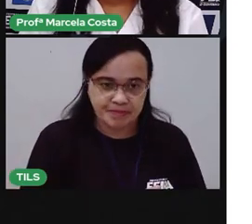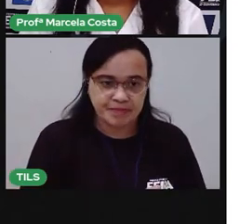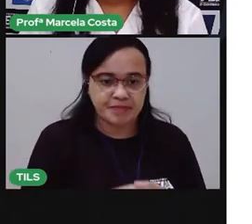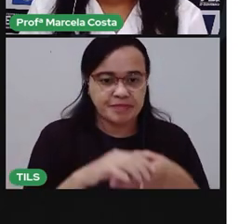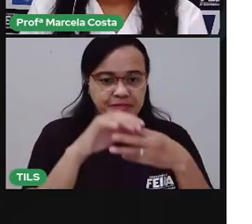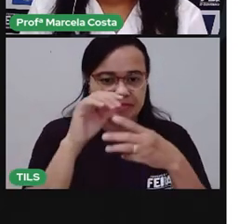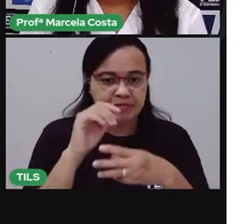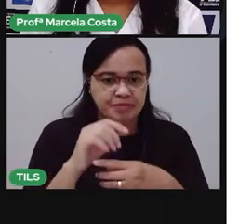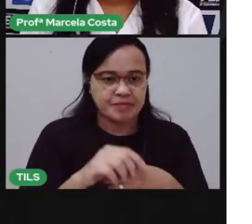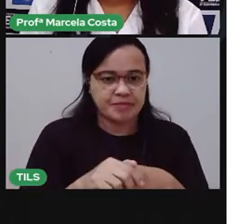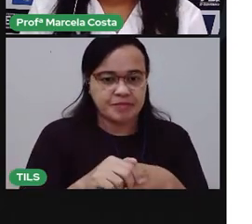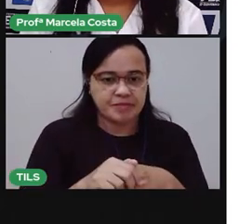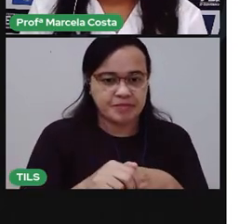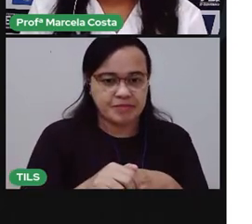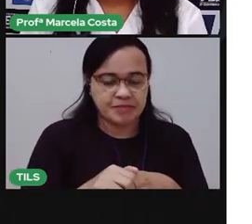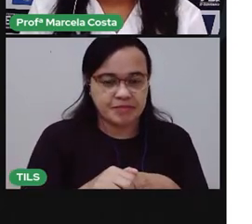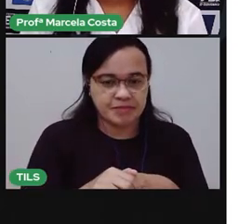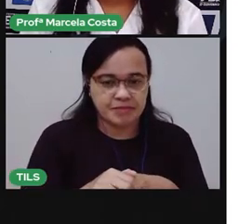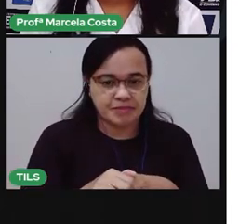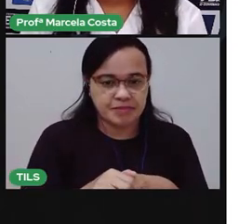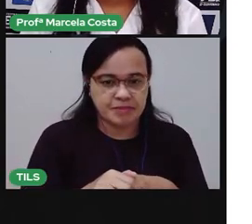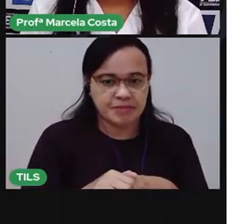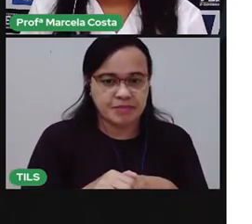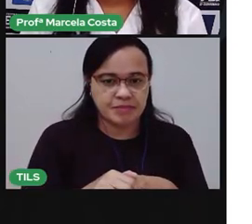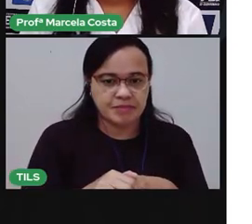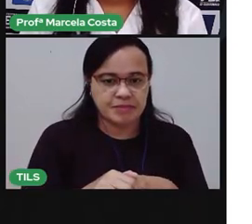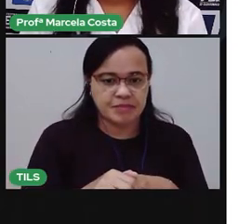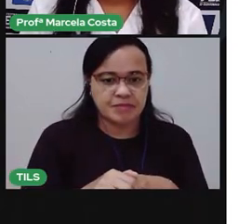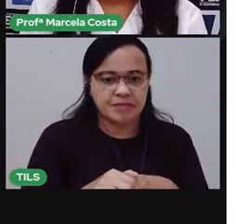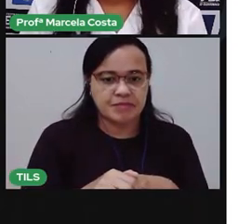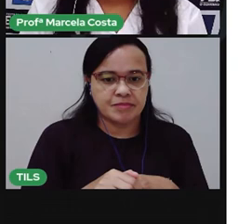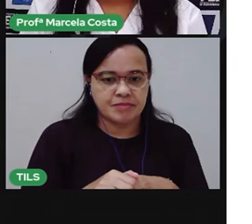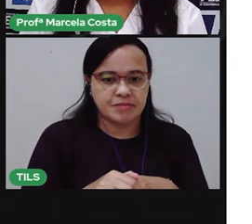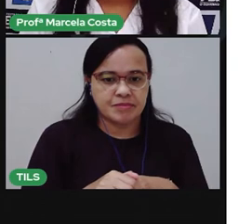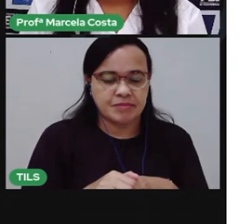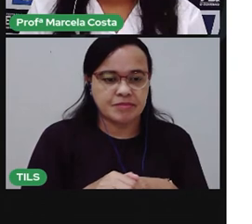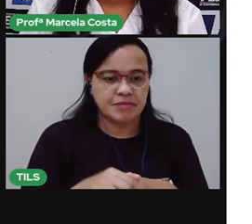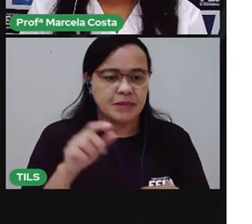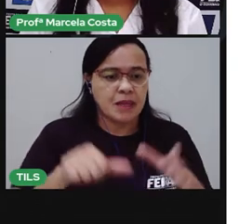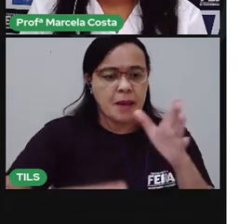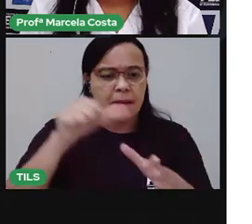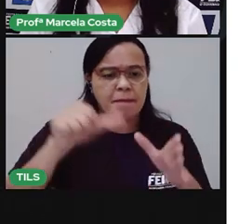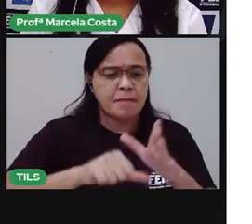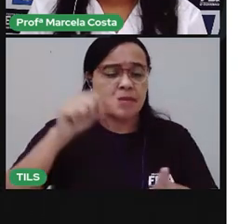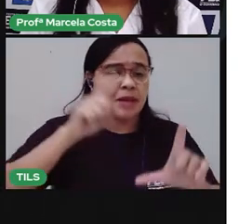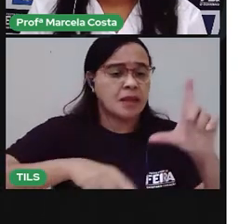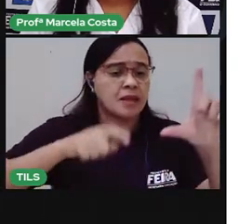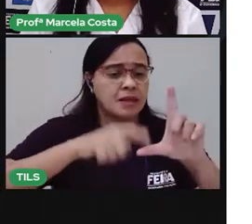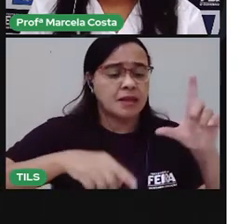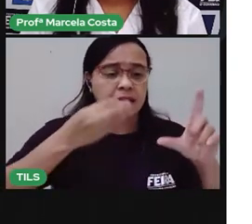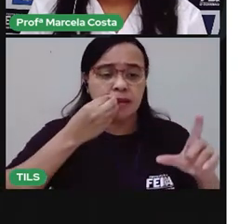3 Número 3 nesse espaço Qual é a primeira letra dessa palavra?